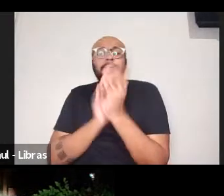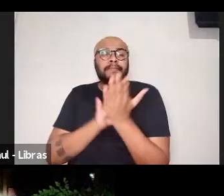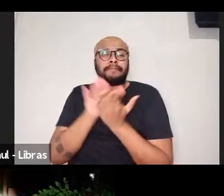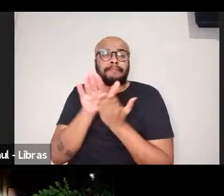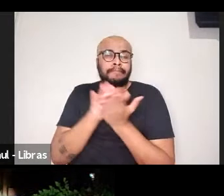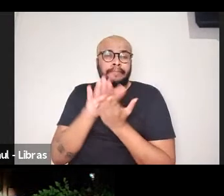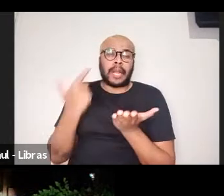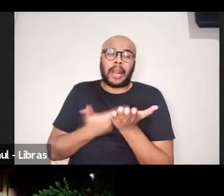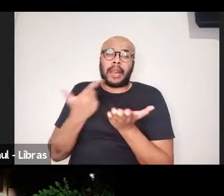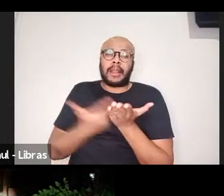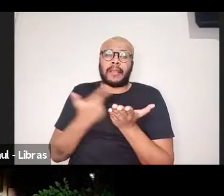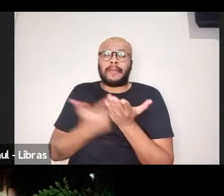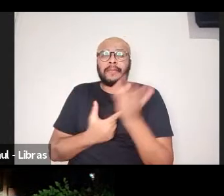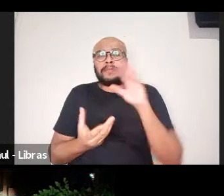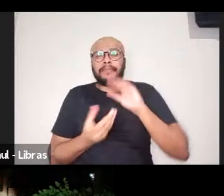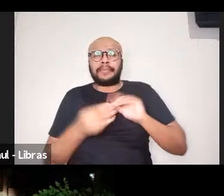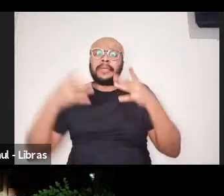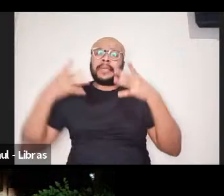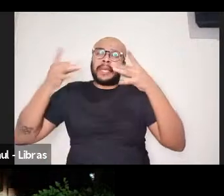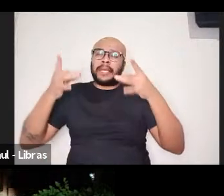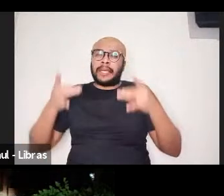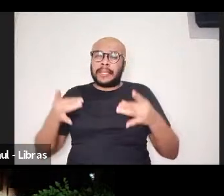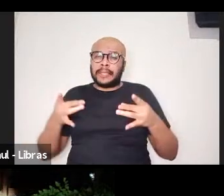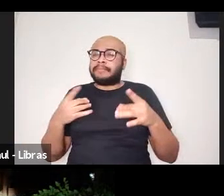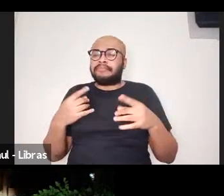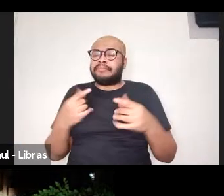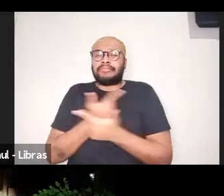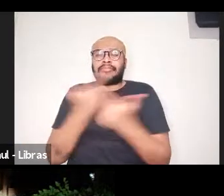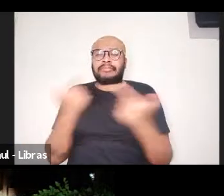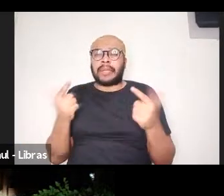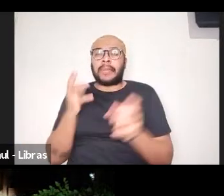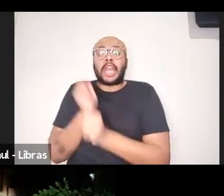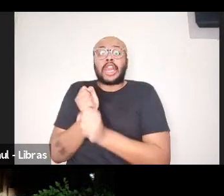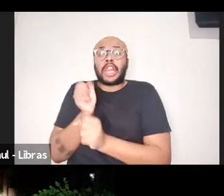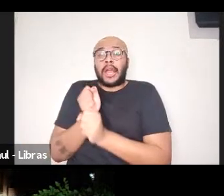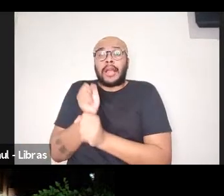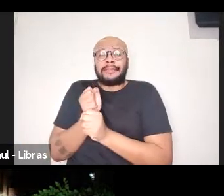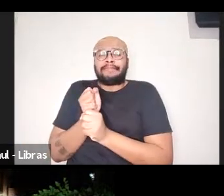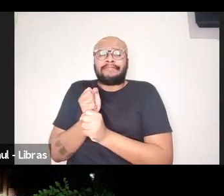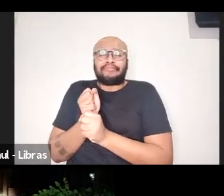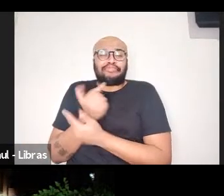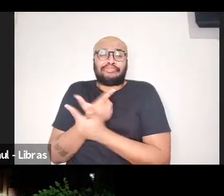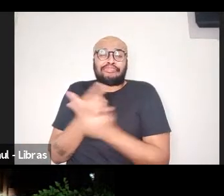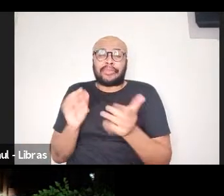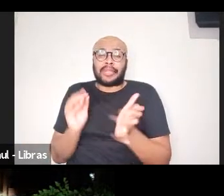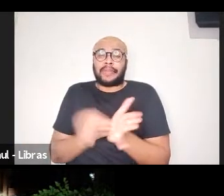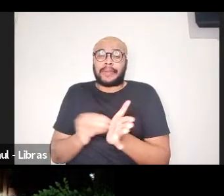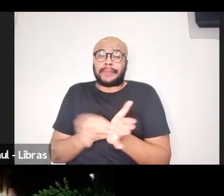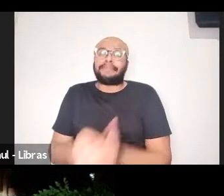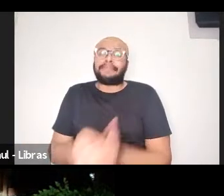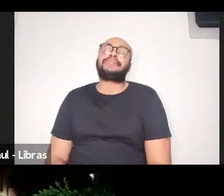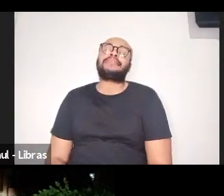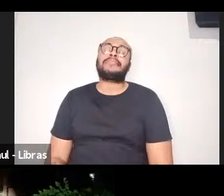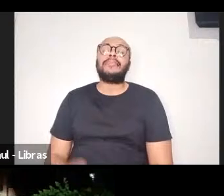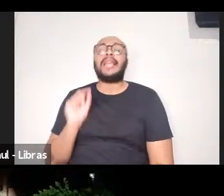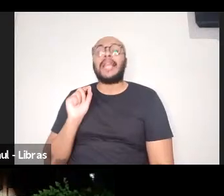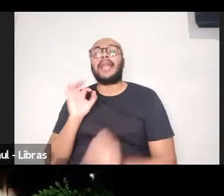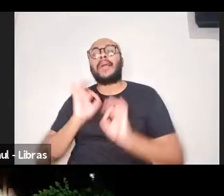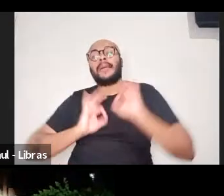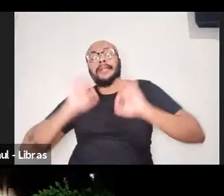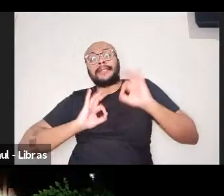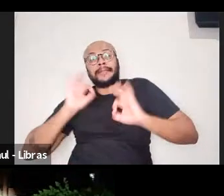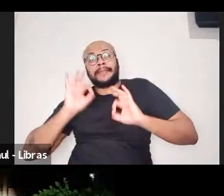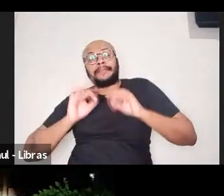livro em forma de resenha, porque determina que não há uma pontuação. Do ponto de vista dos editores e os trabalhos